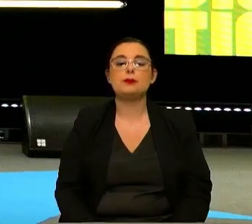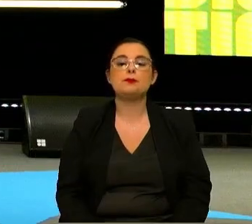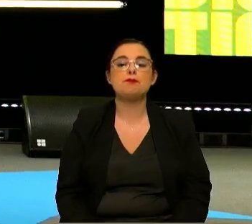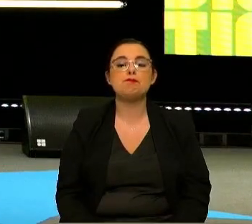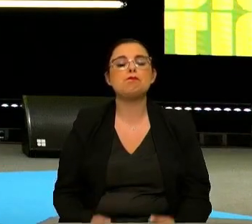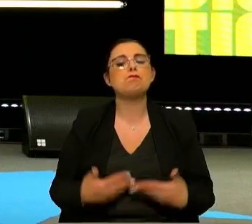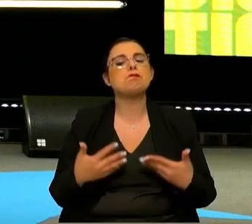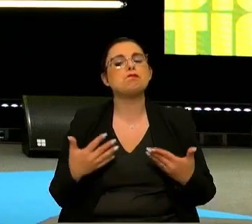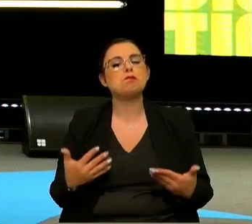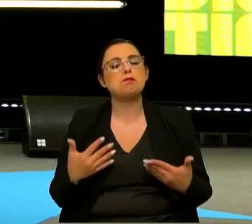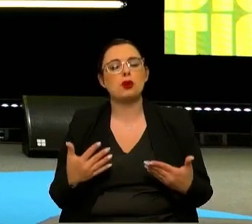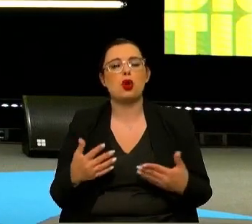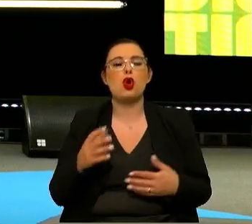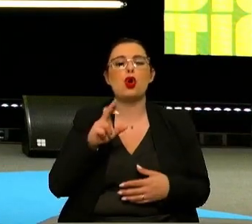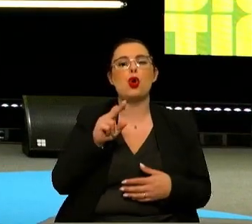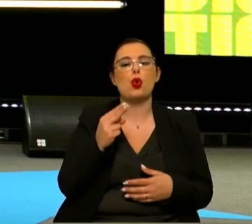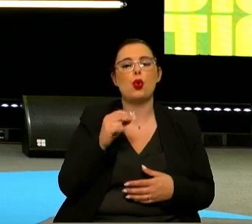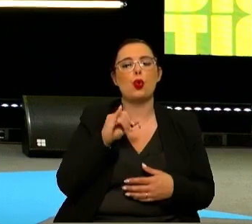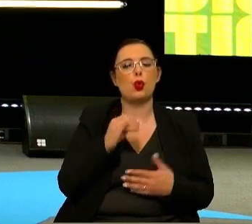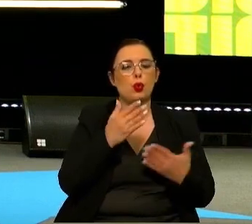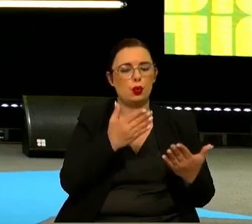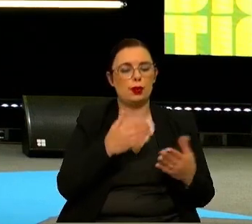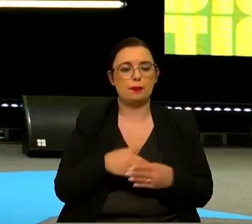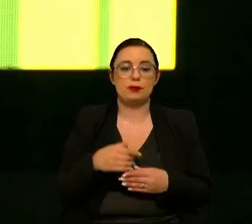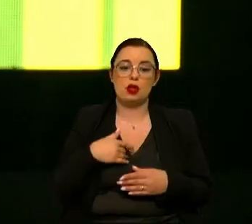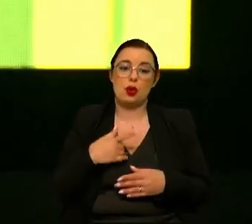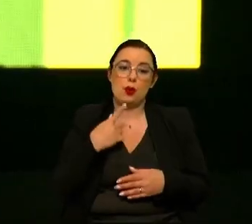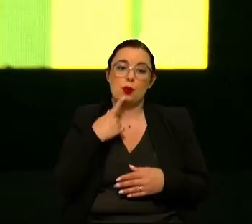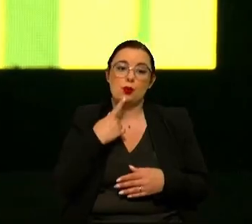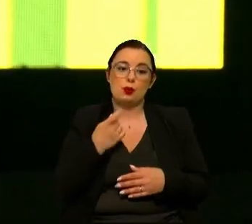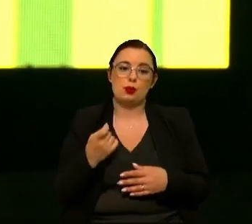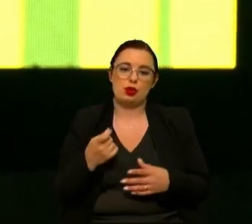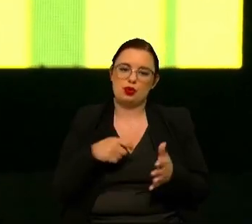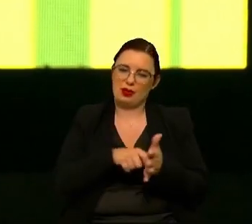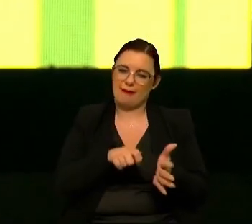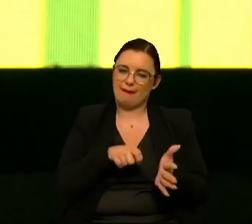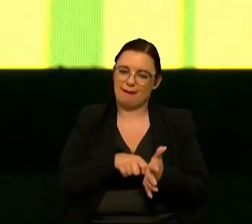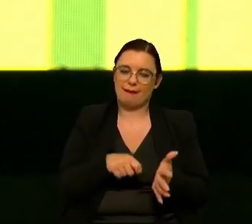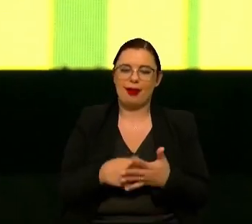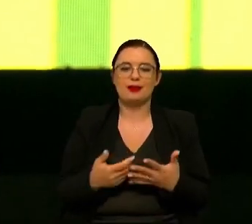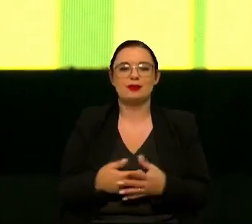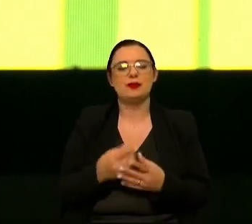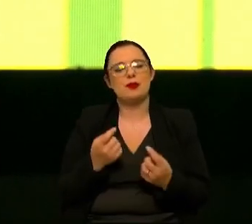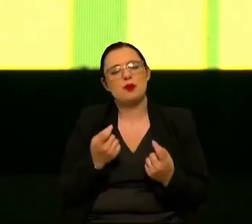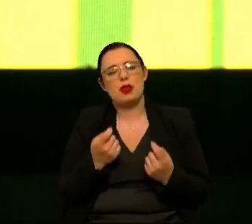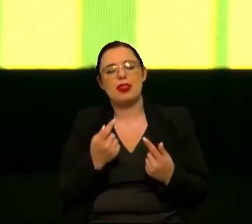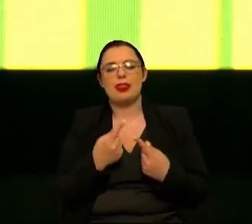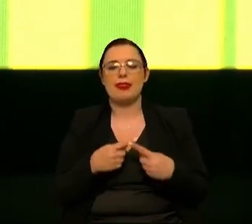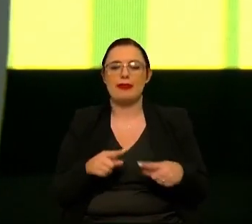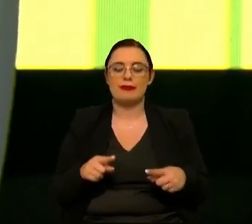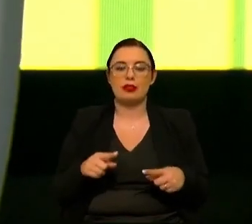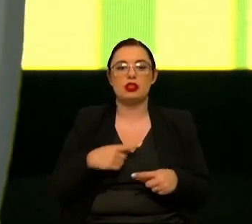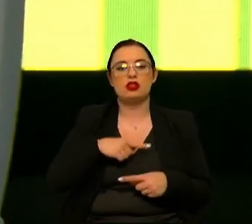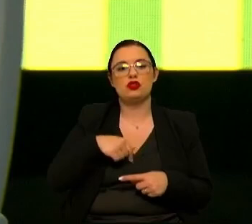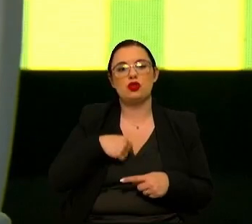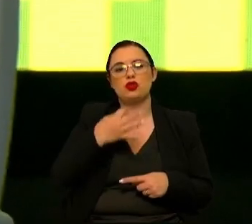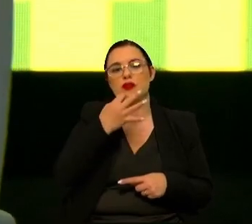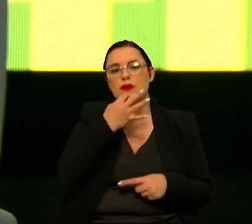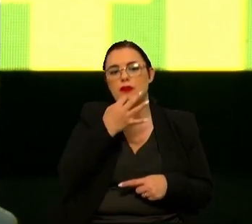Agora, passando aqui para o Sr. Presidente Luiz Ribeiro, vou fazer outra vez aqui a uma pergunta provocadora, falando um bocado diferente, falávamos,